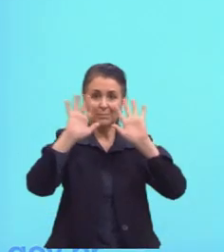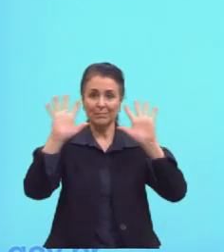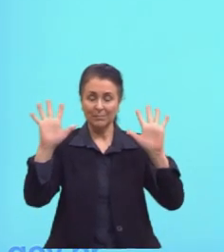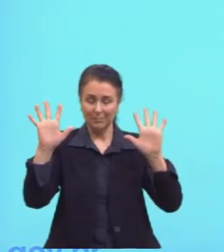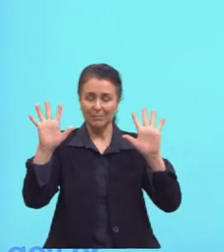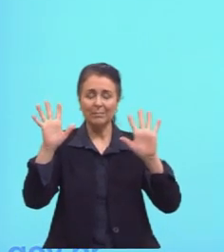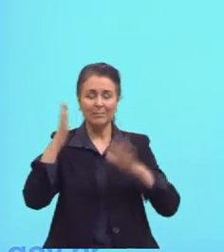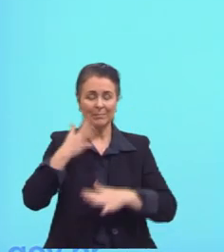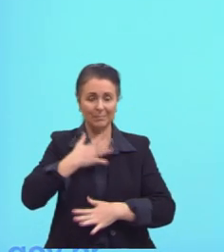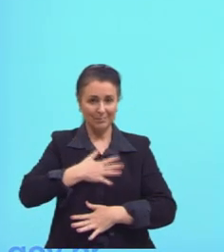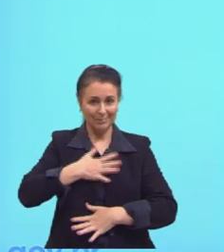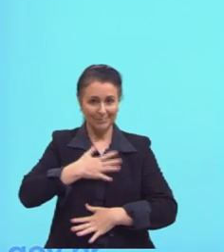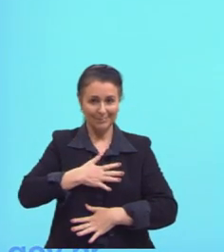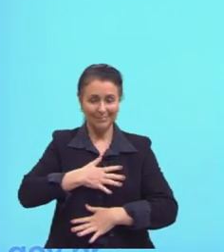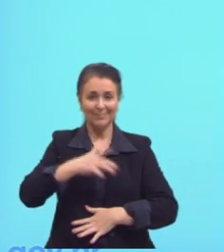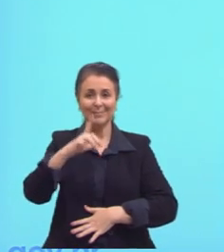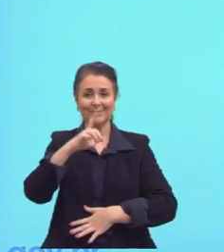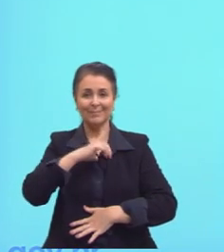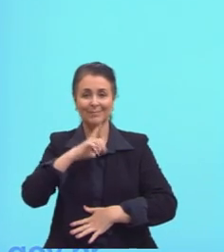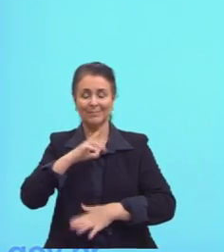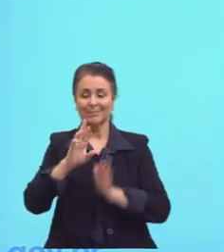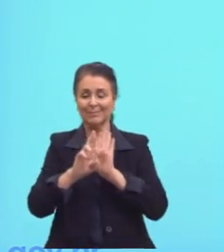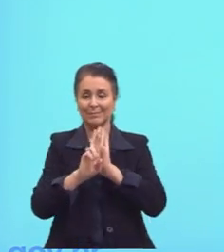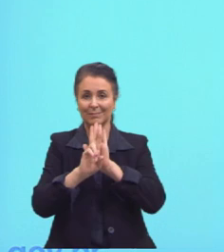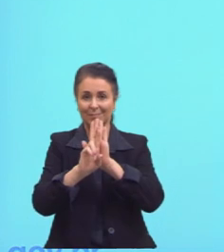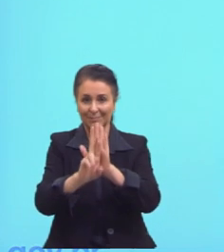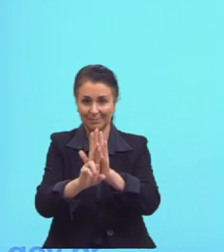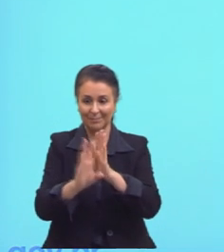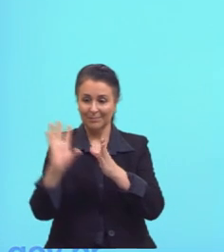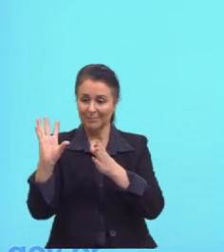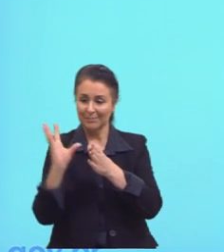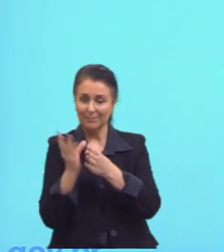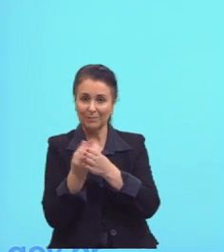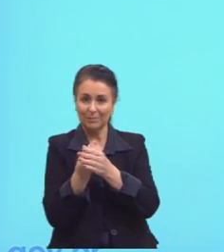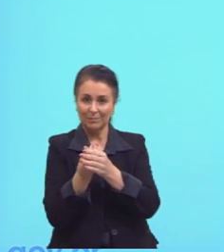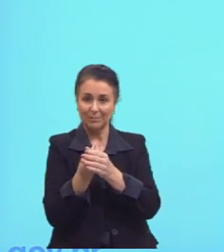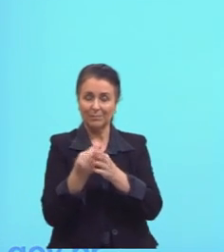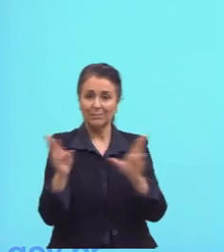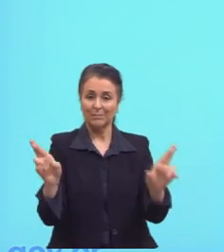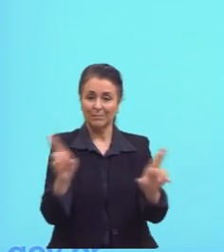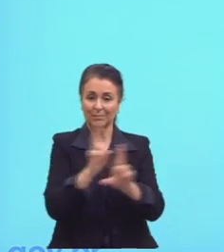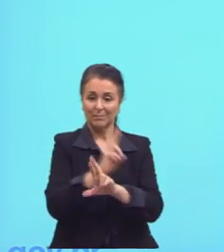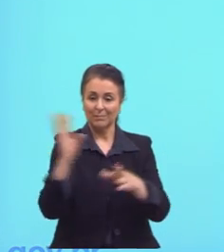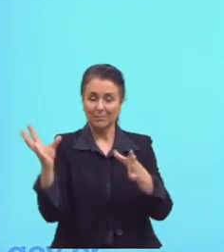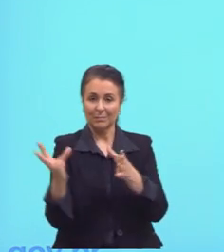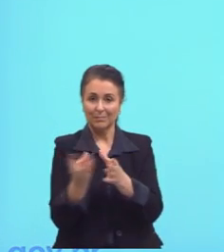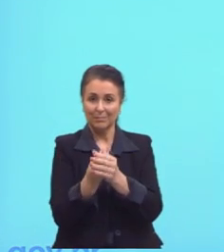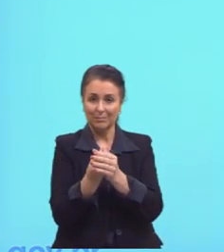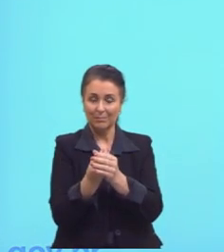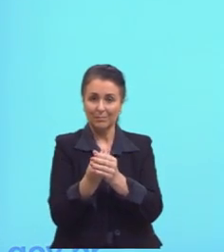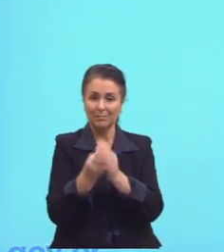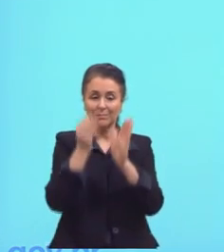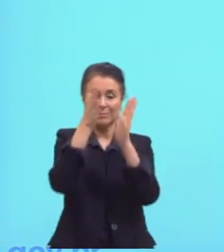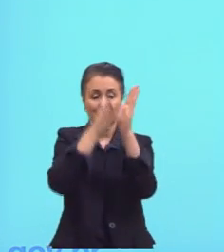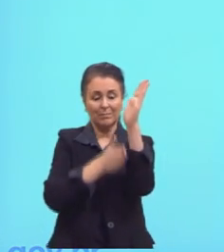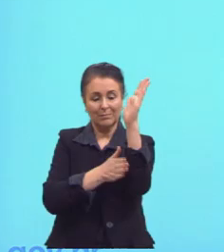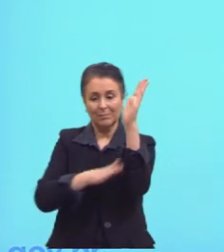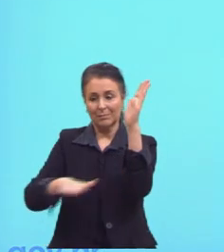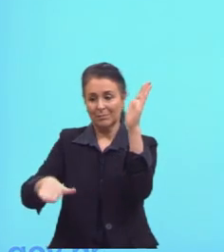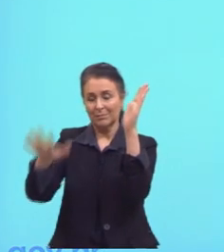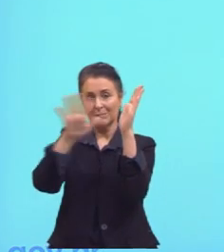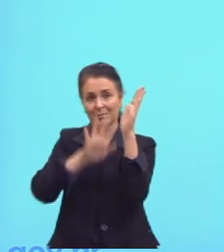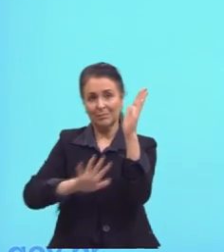tranquila. Então, essa é a representação dos conjuntos, da relação dos conjuntos no plano cartesiano.